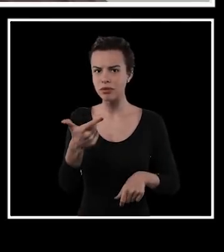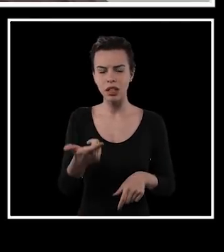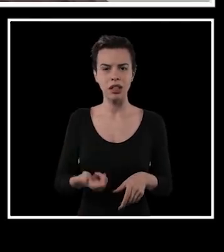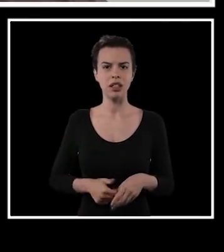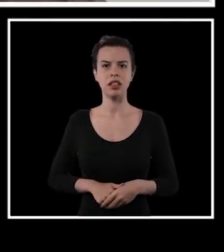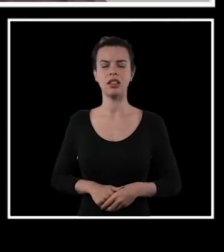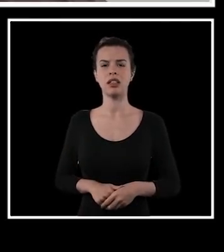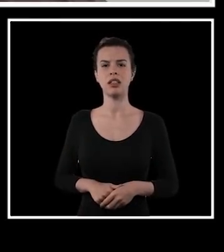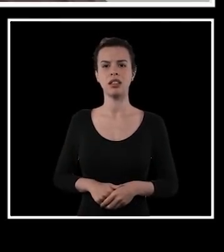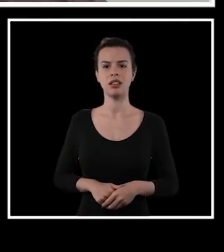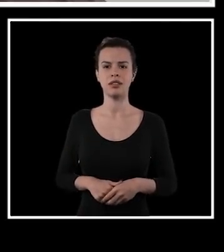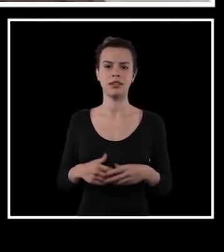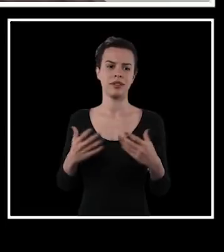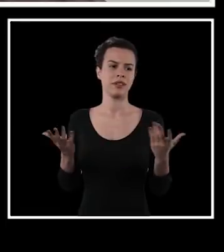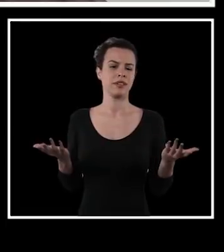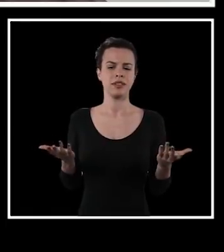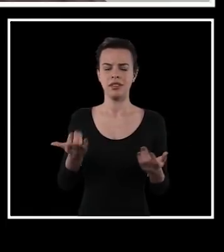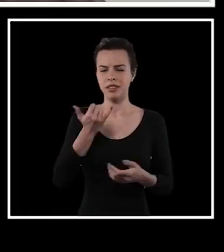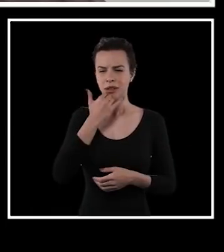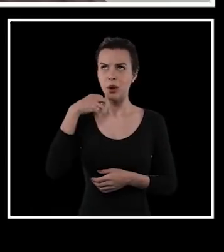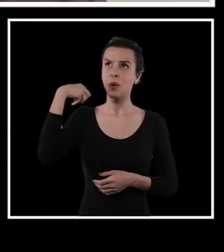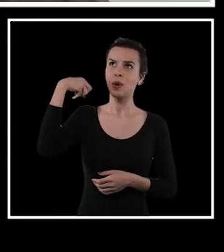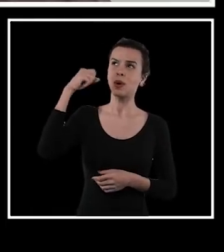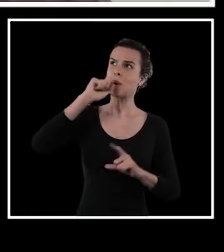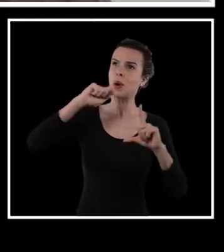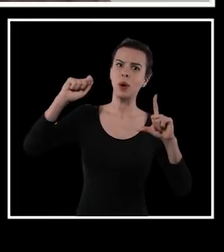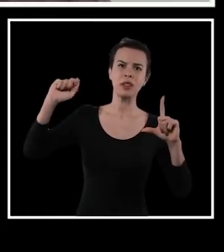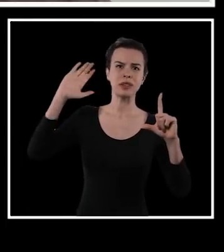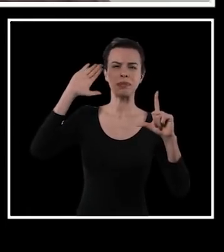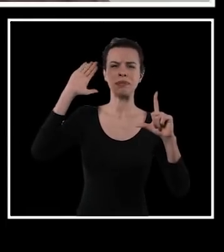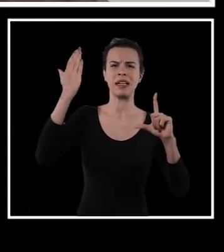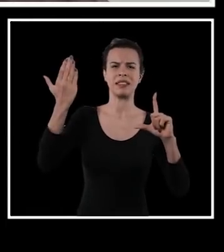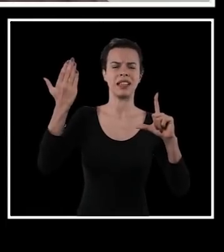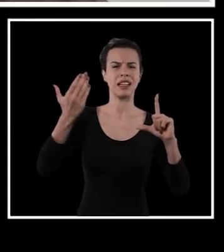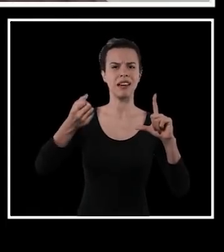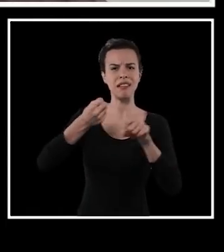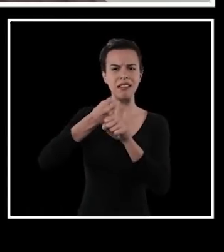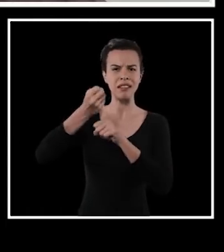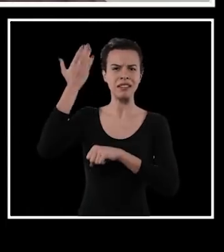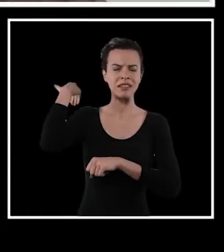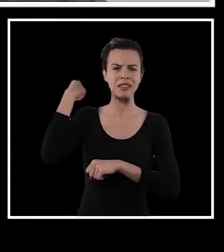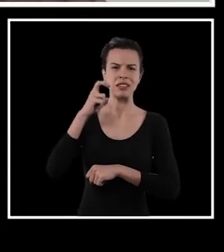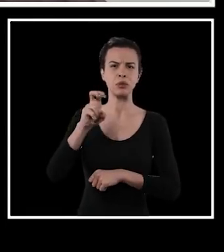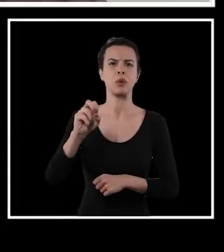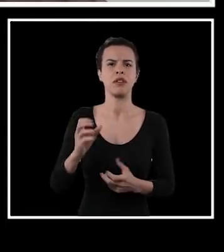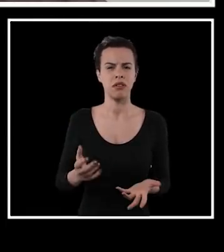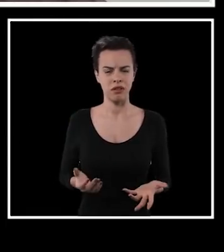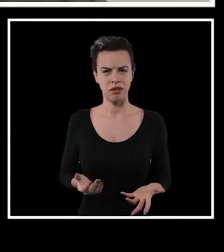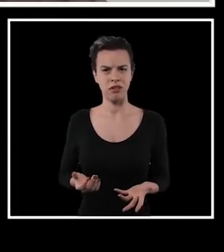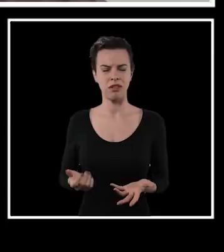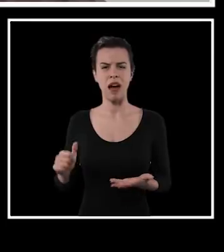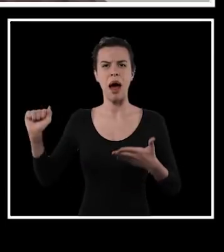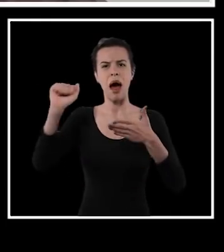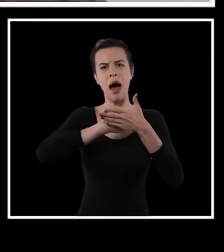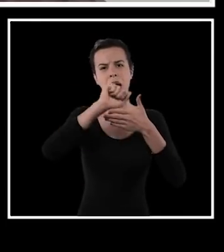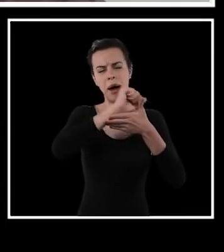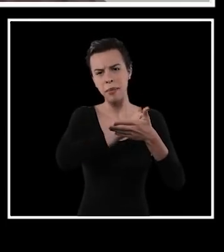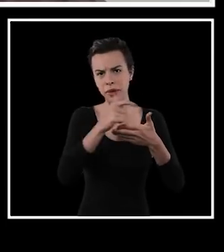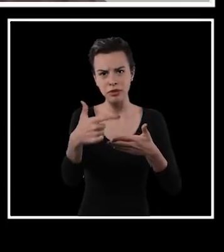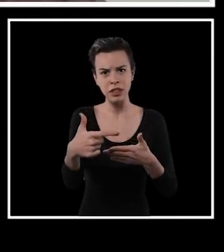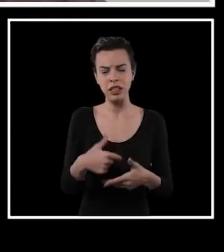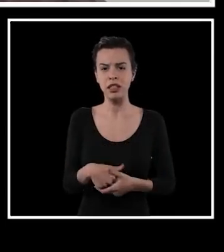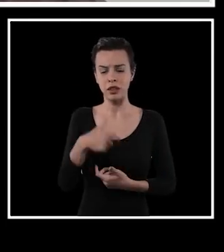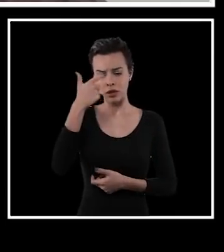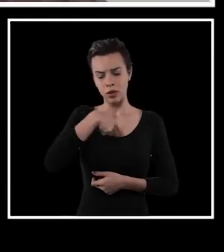informática. Mano, as lousas é aquelas lousas de madeira de 50 anos atrás, sabe? Não tem